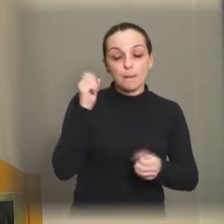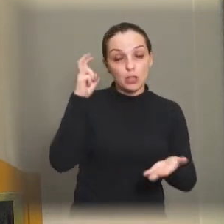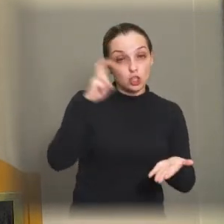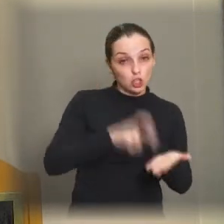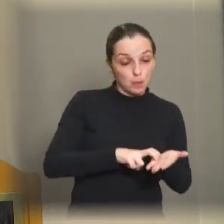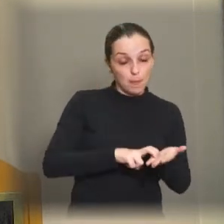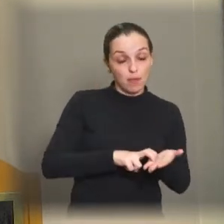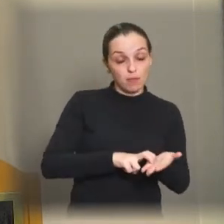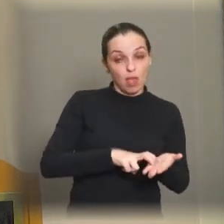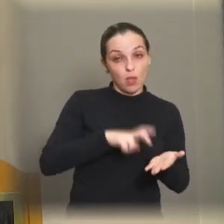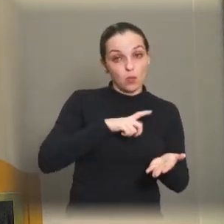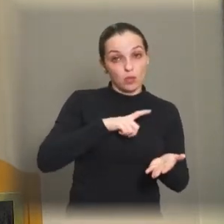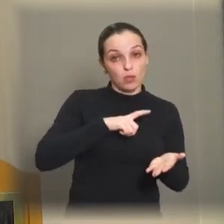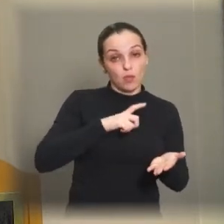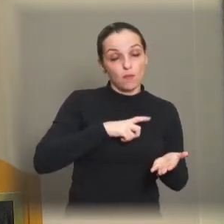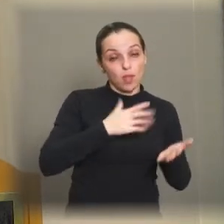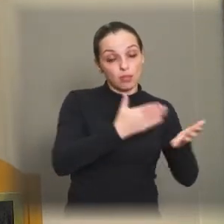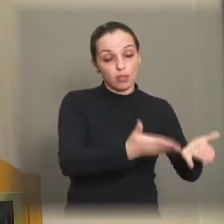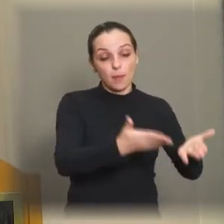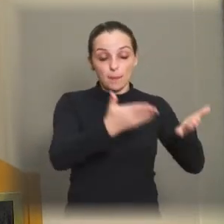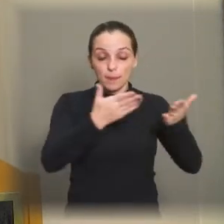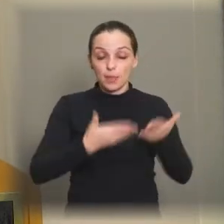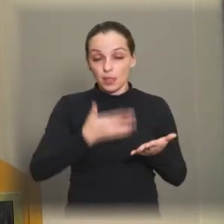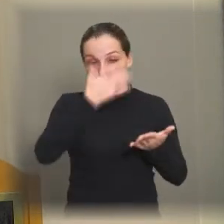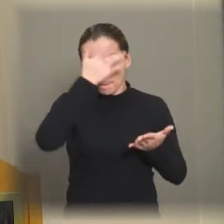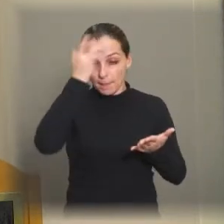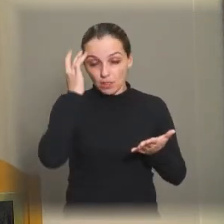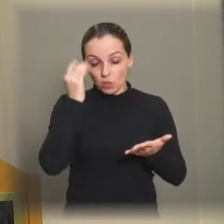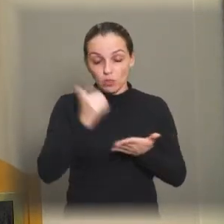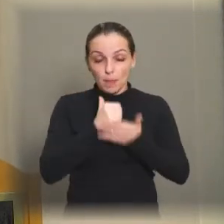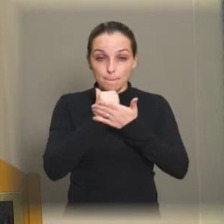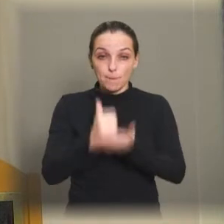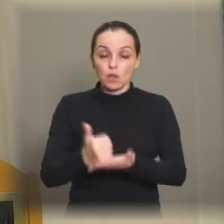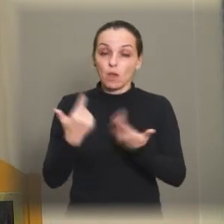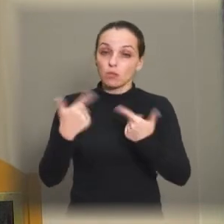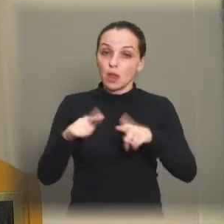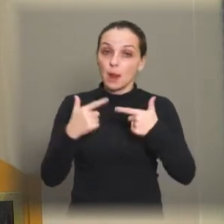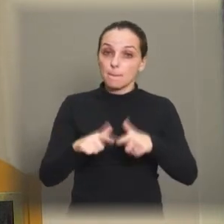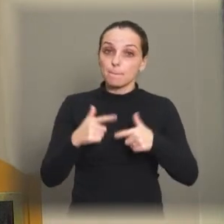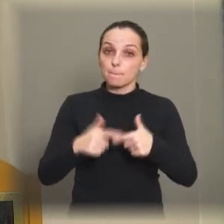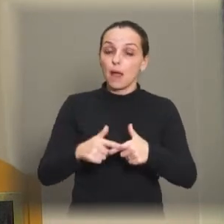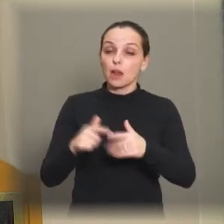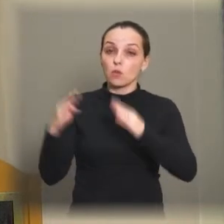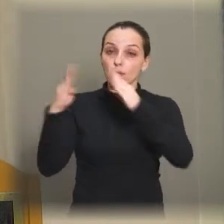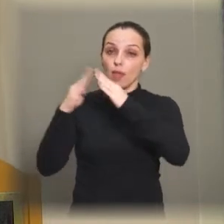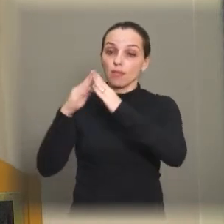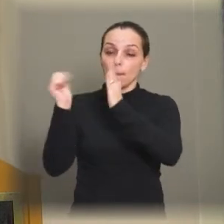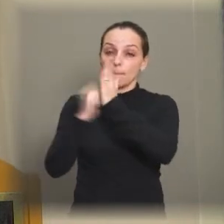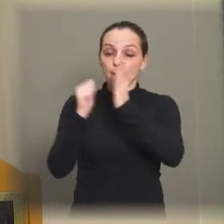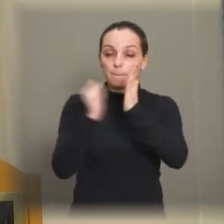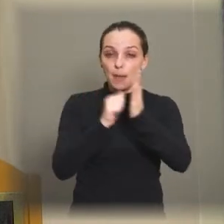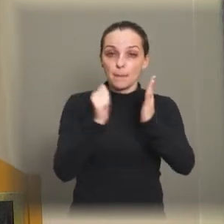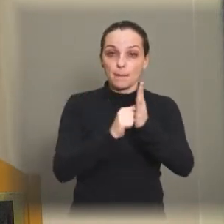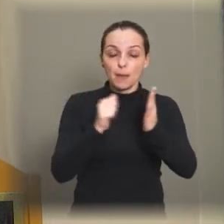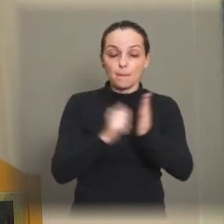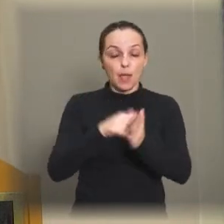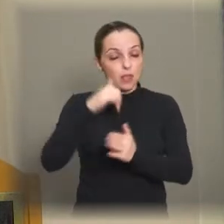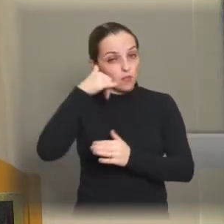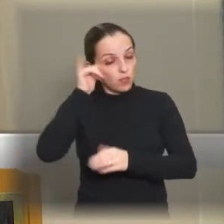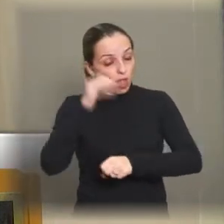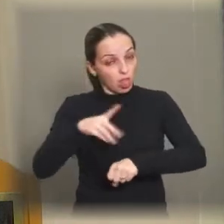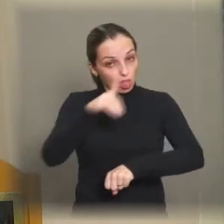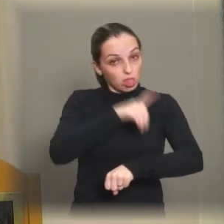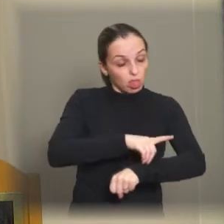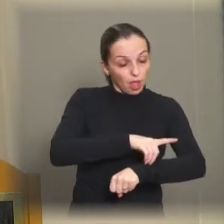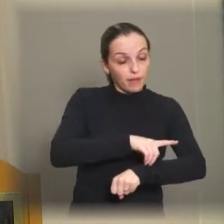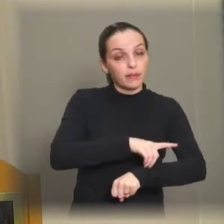acompanhando a recepção dos apoiadores no combate à dengue. São as pessoas que vão se juntar aos nossos agentes, trabalhando